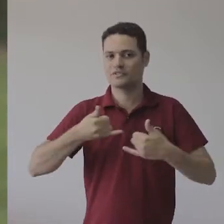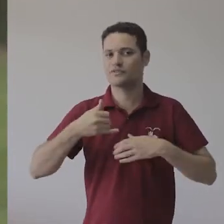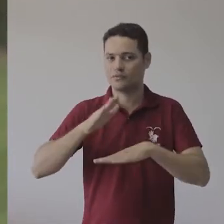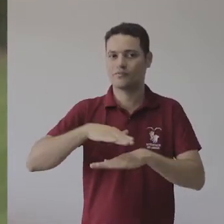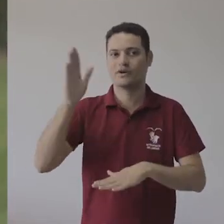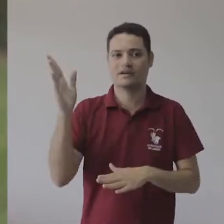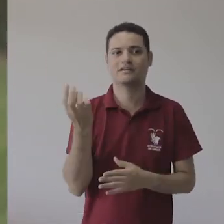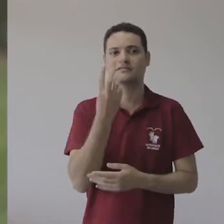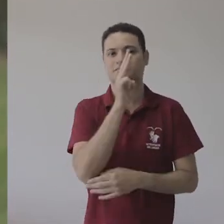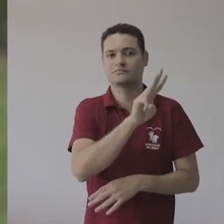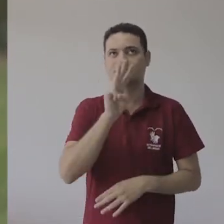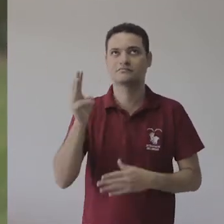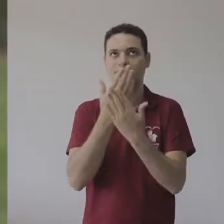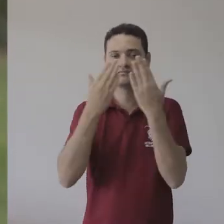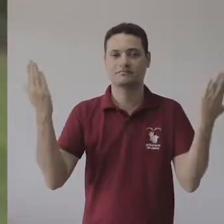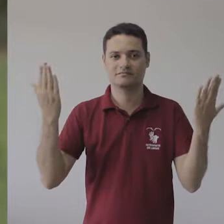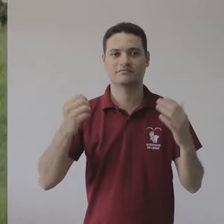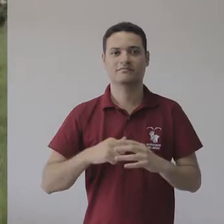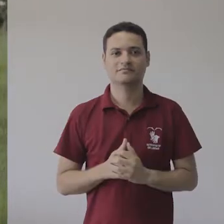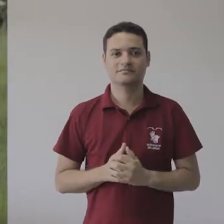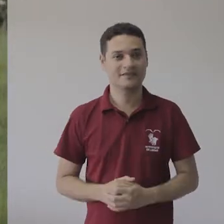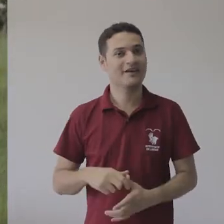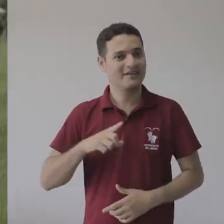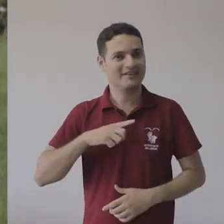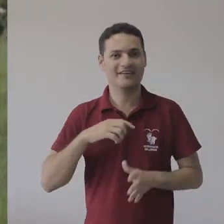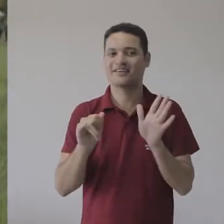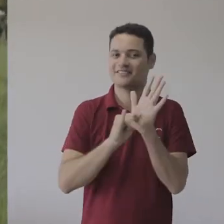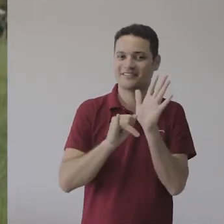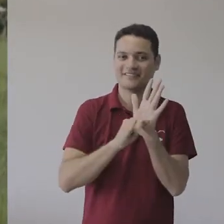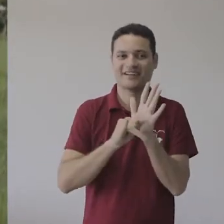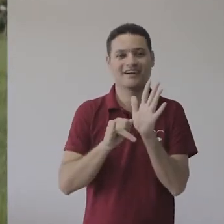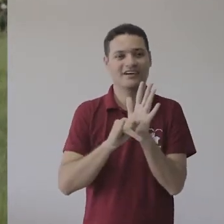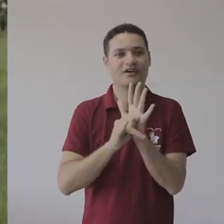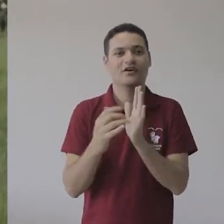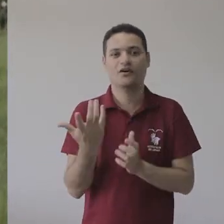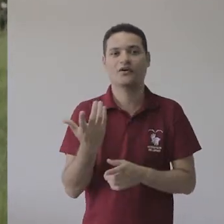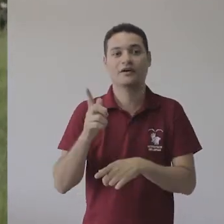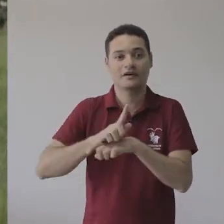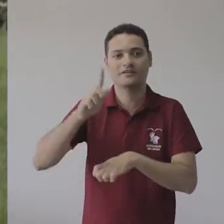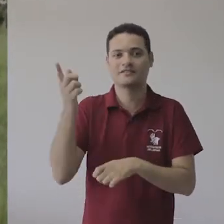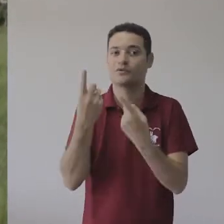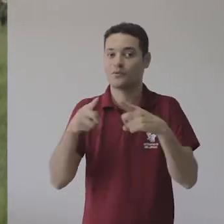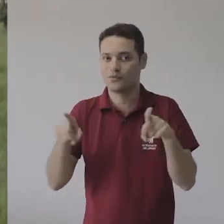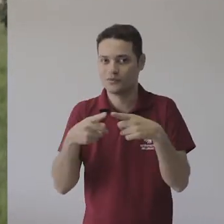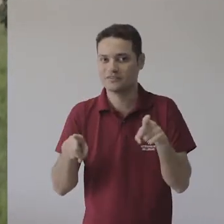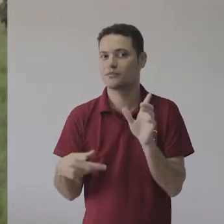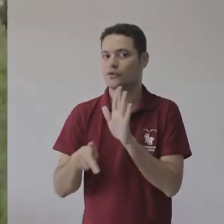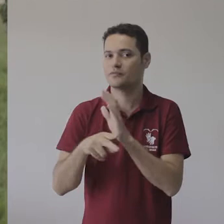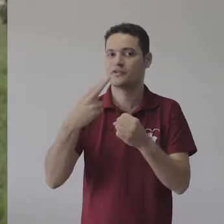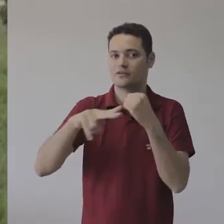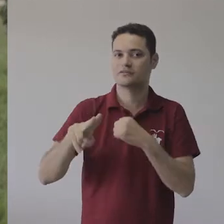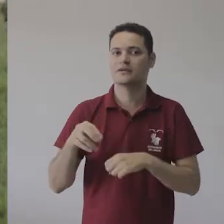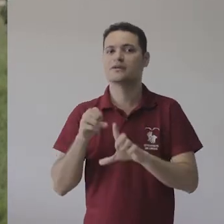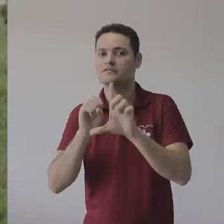no blog do evento ou pelo Facebook. E saiu o edital do vestibular para as graduações em Música da UFES, tanto